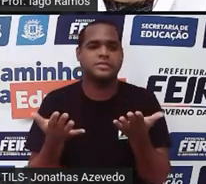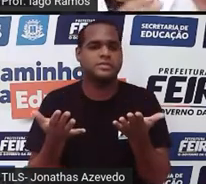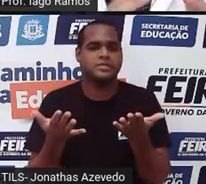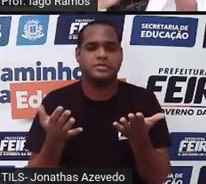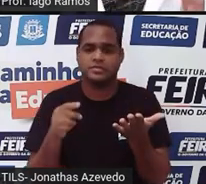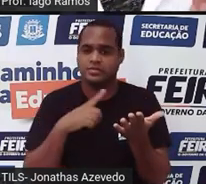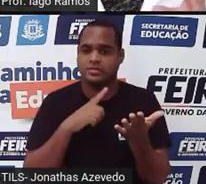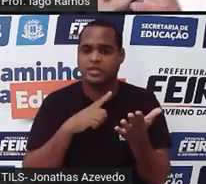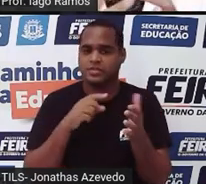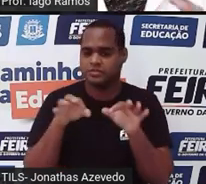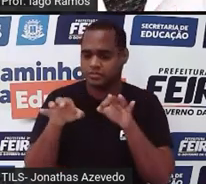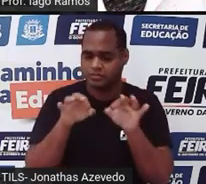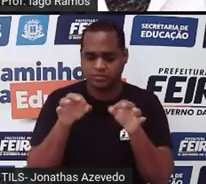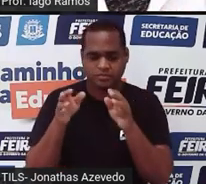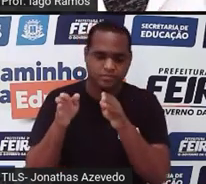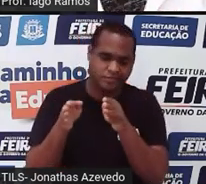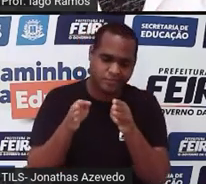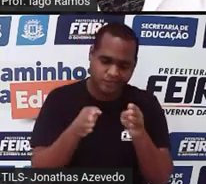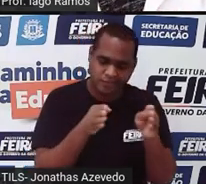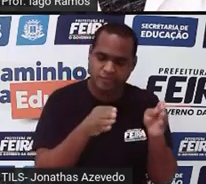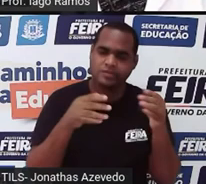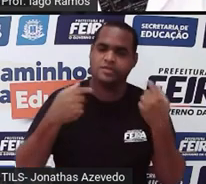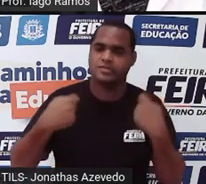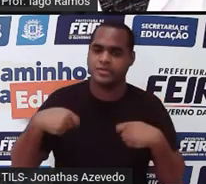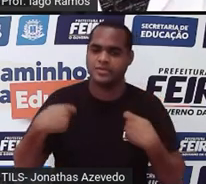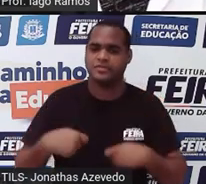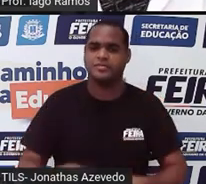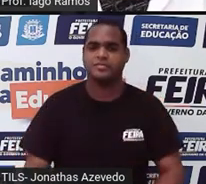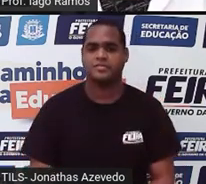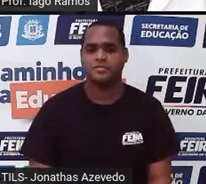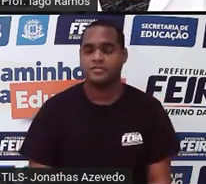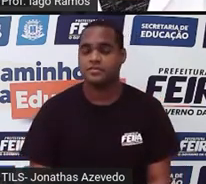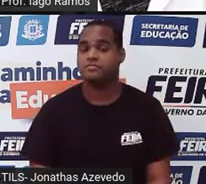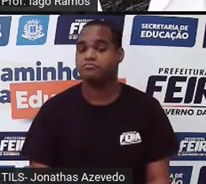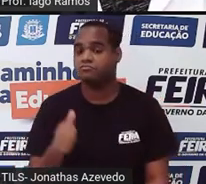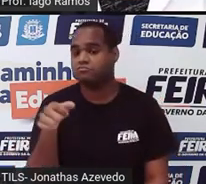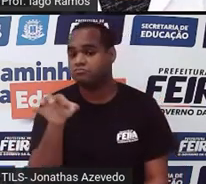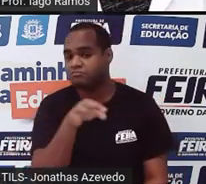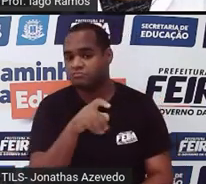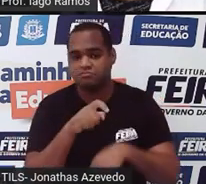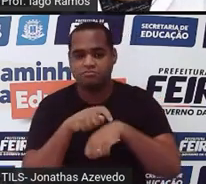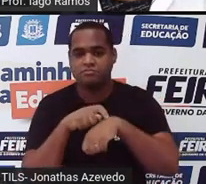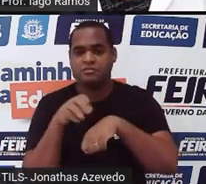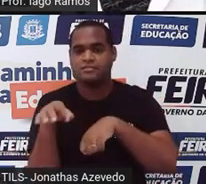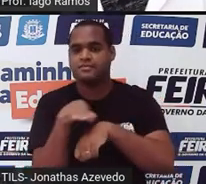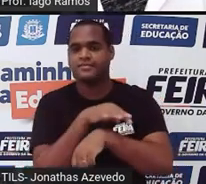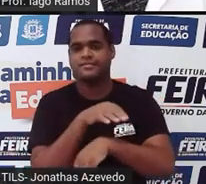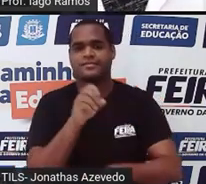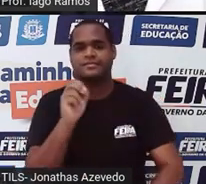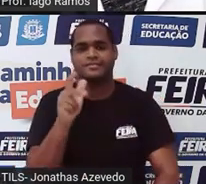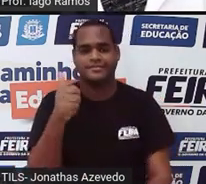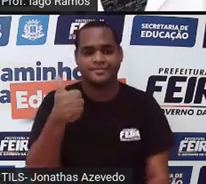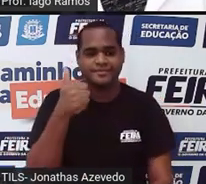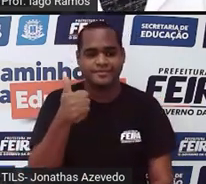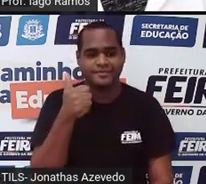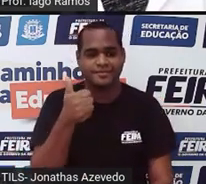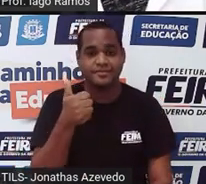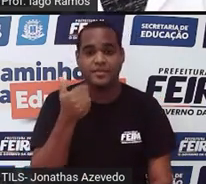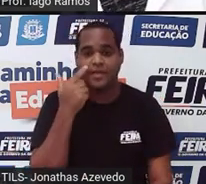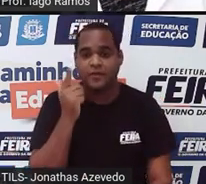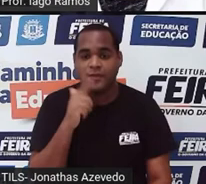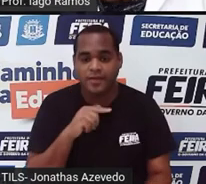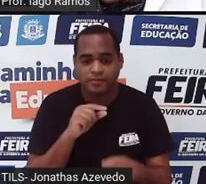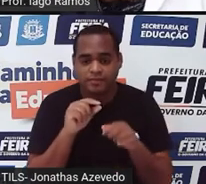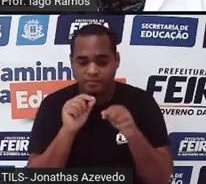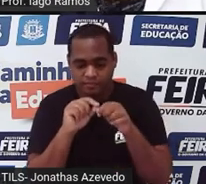essa sequência. A gente tem uma sequência aí, tá bom? Prontinho, o tempo acabou. E aí, fez as suas